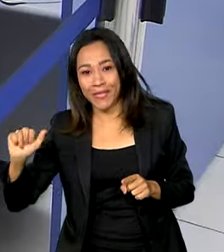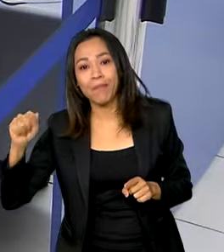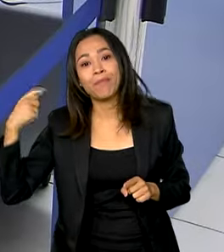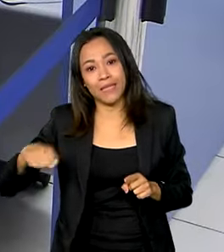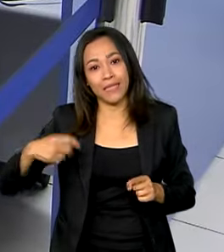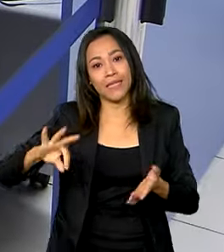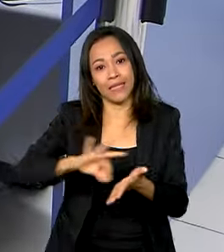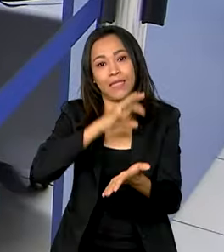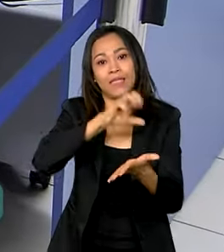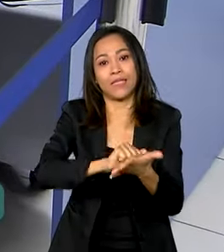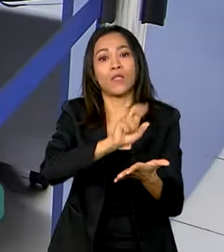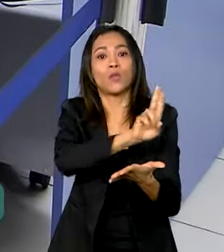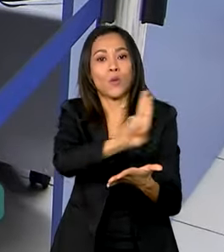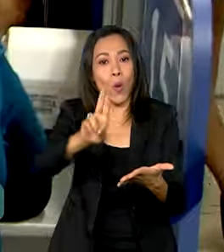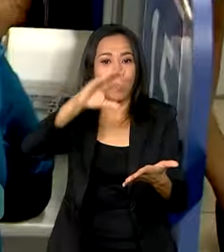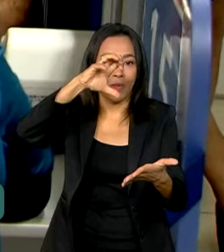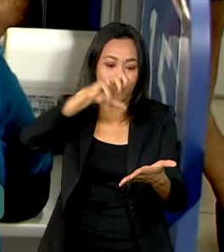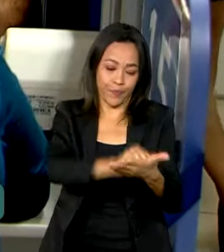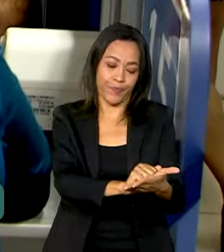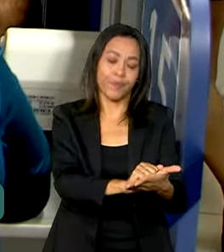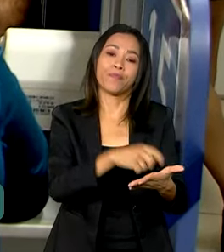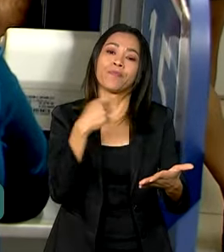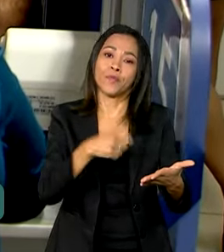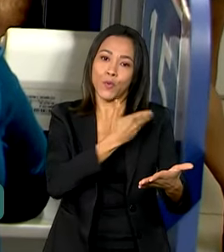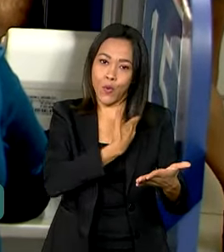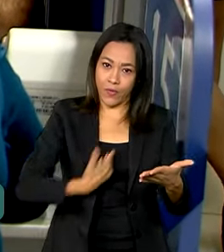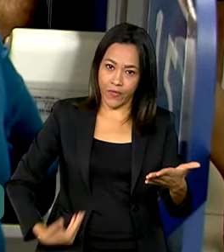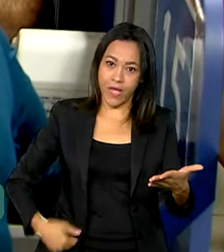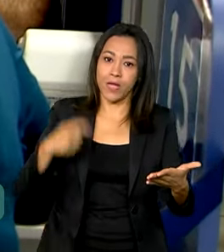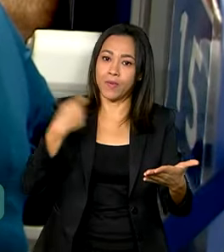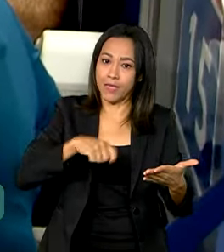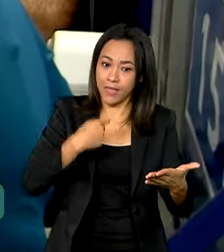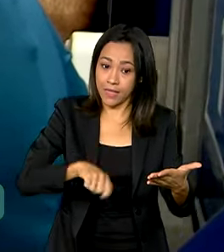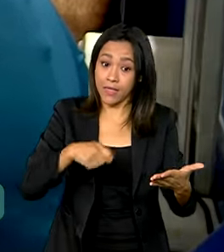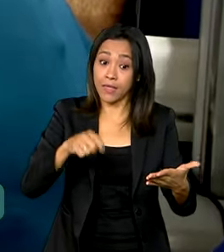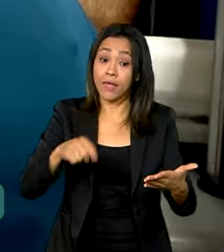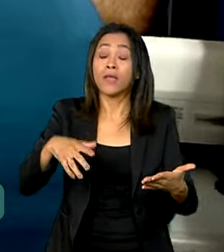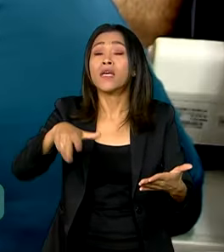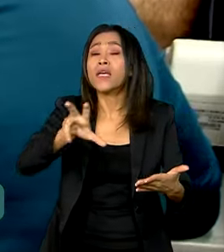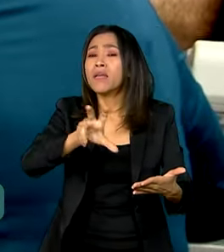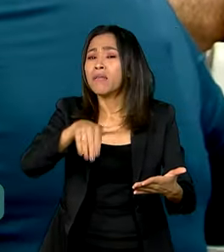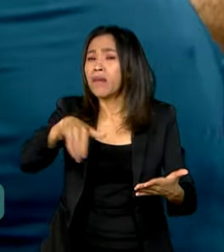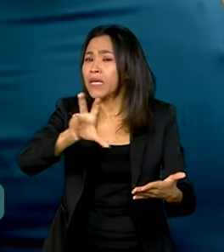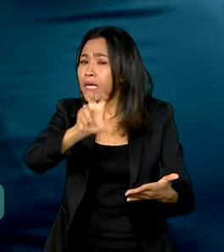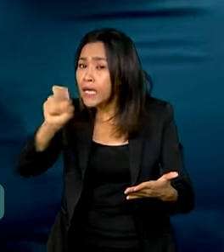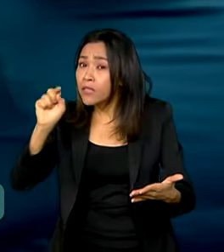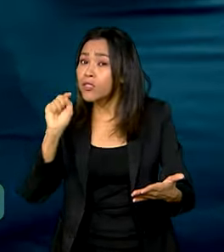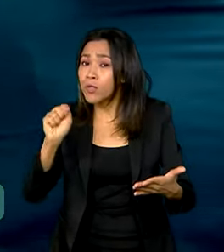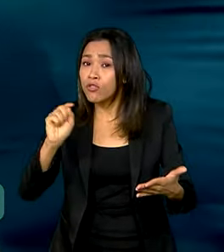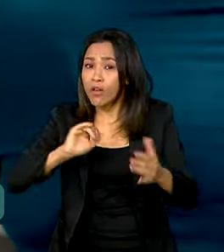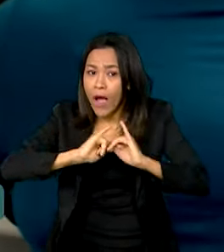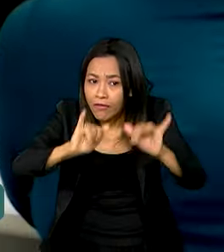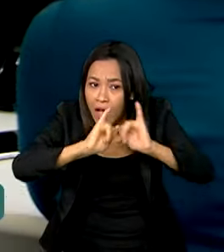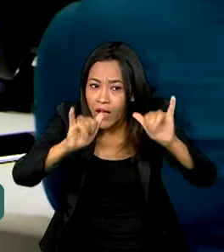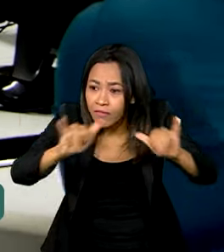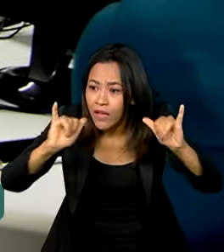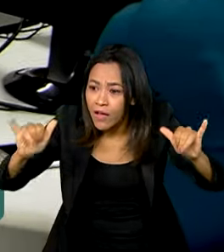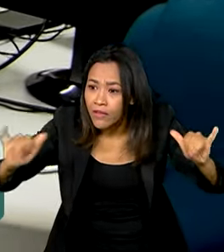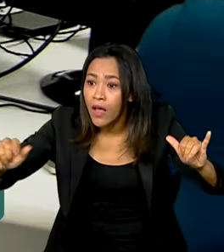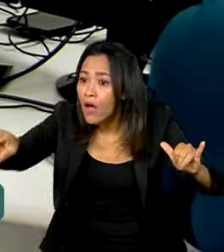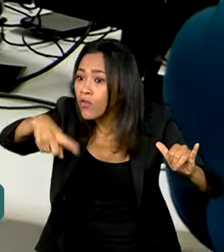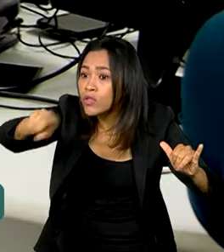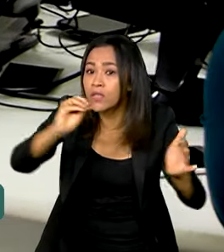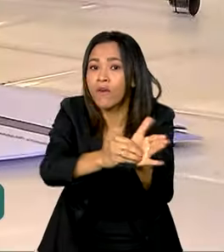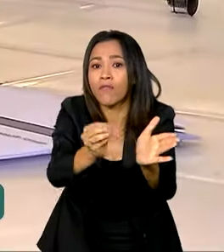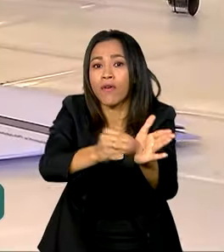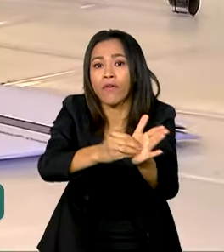inscrito no Cadastro Único. Cerca de 500 mil beneficiários foram notificados por não atender a esse